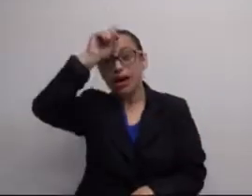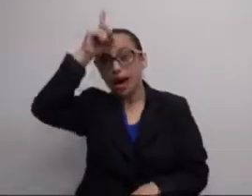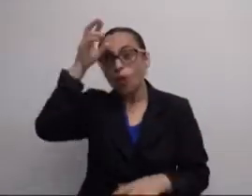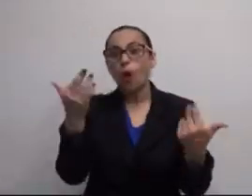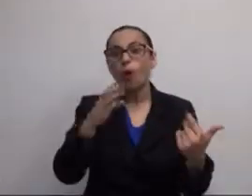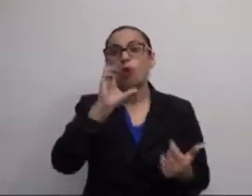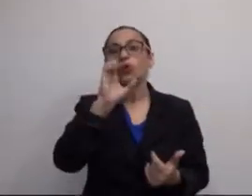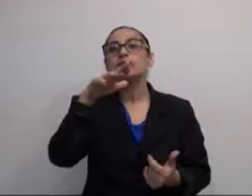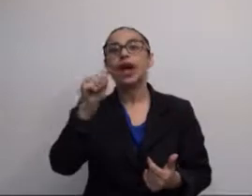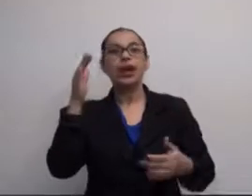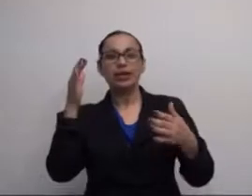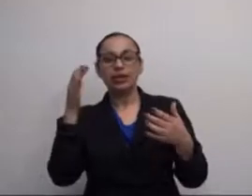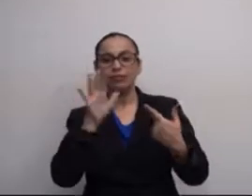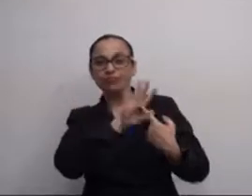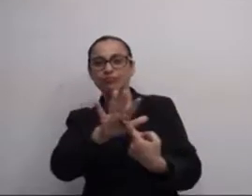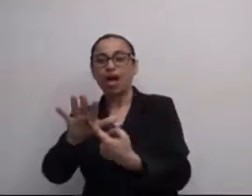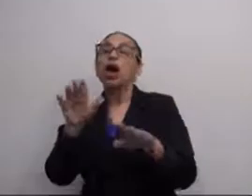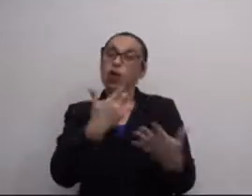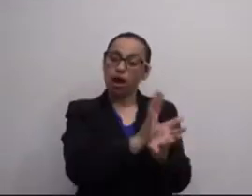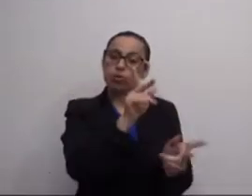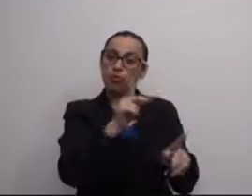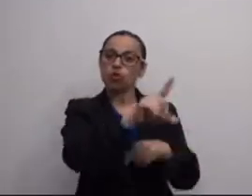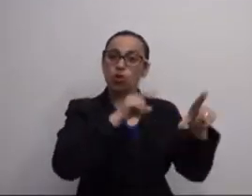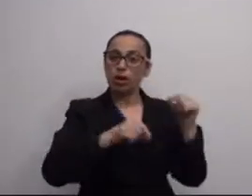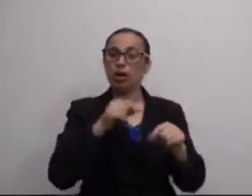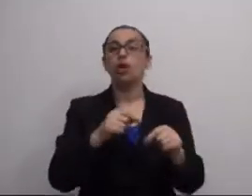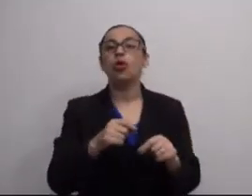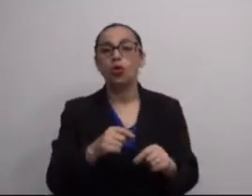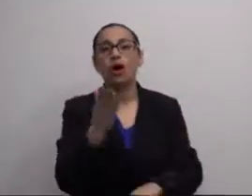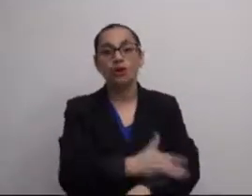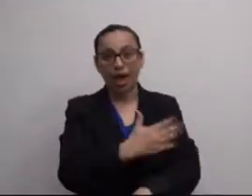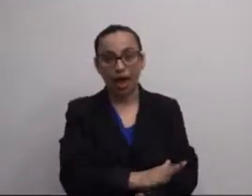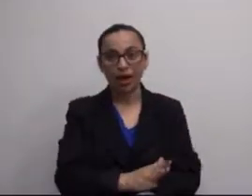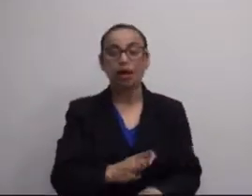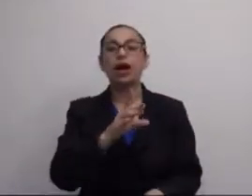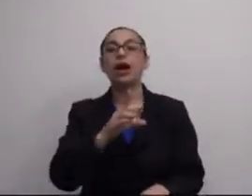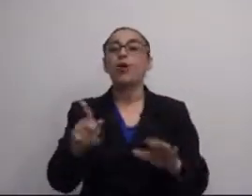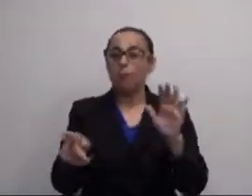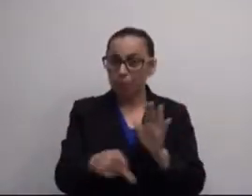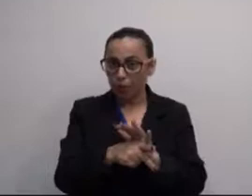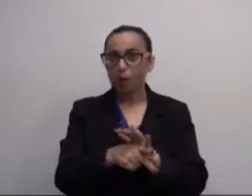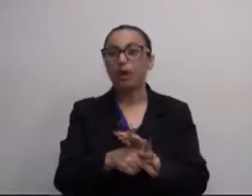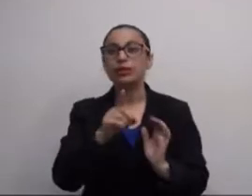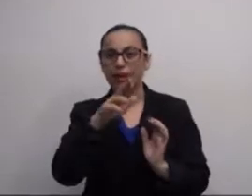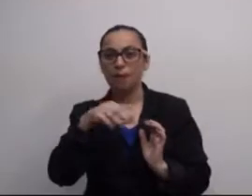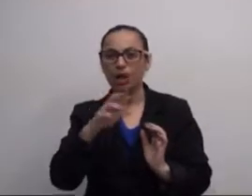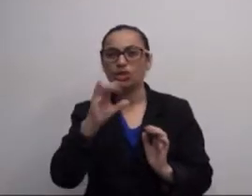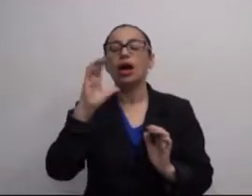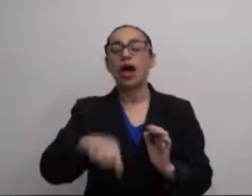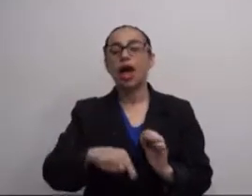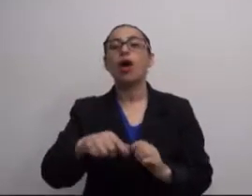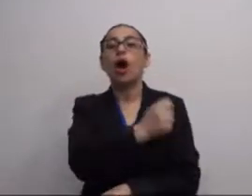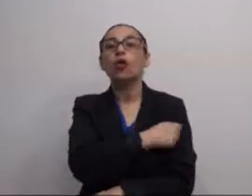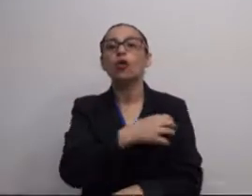professora deles, eles criavam cenas, nesse caso, que a professora escolheu para poder fazer com eles, né? A técnica